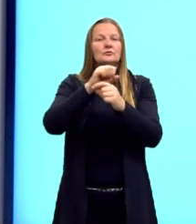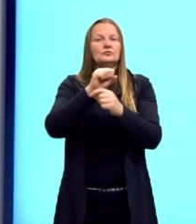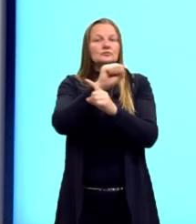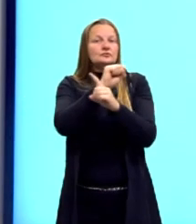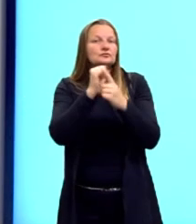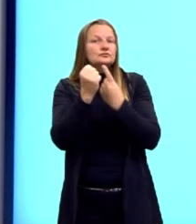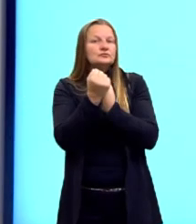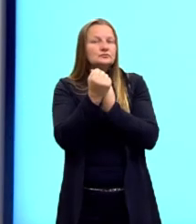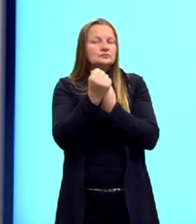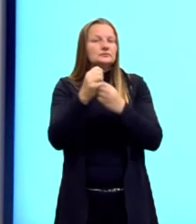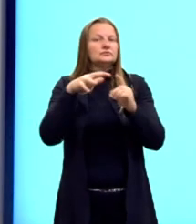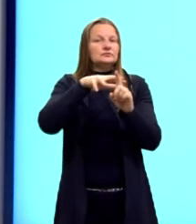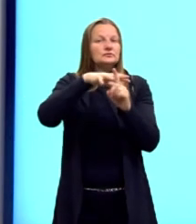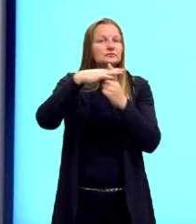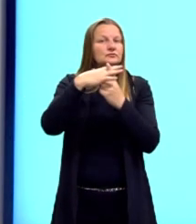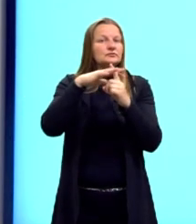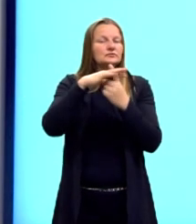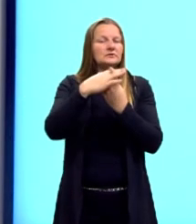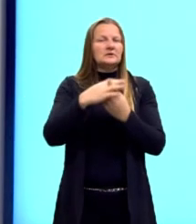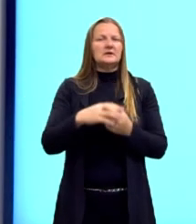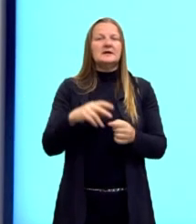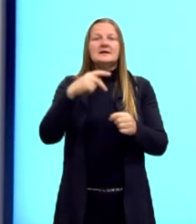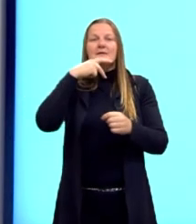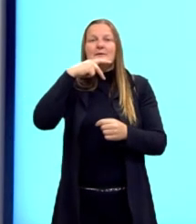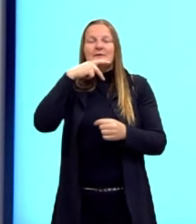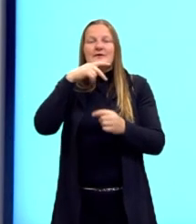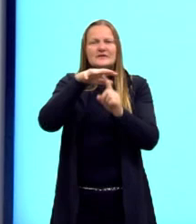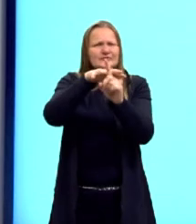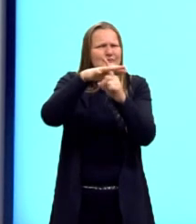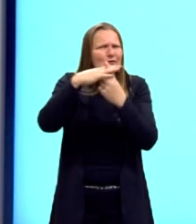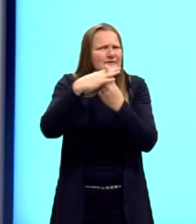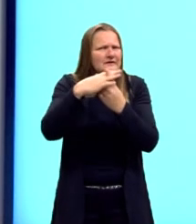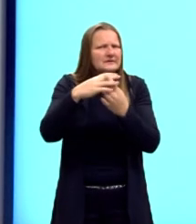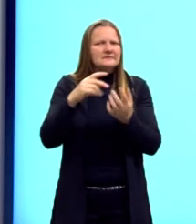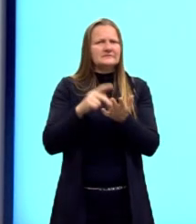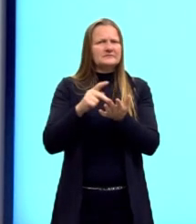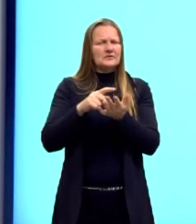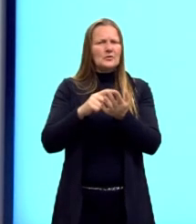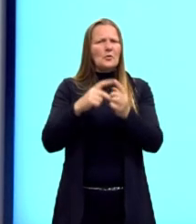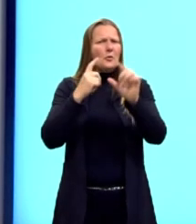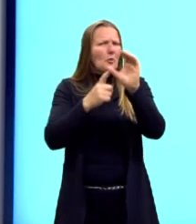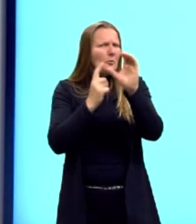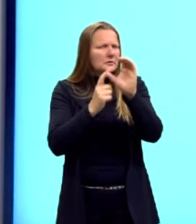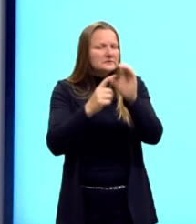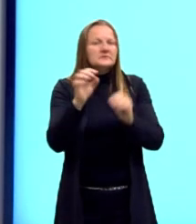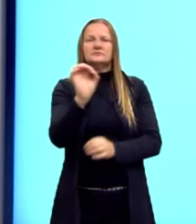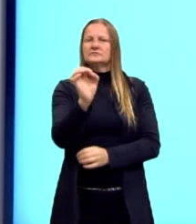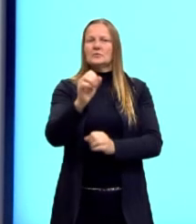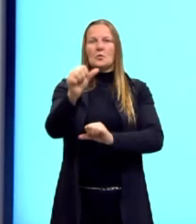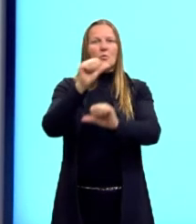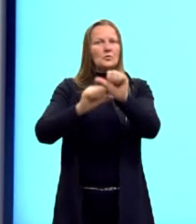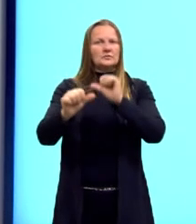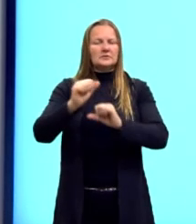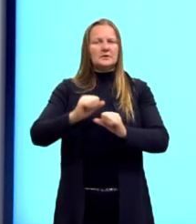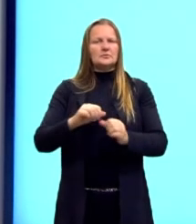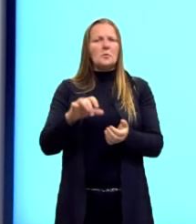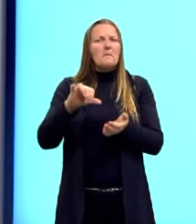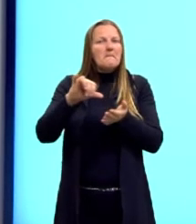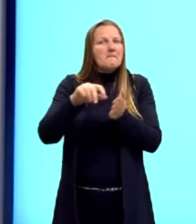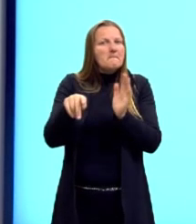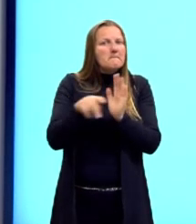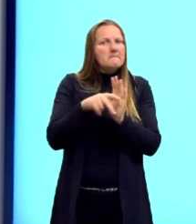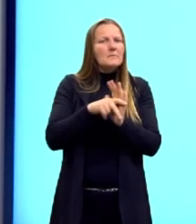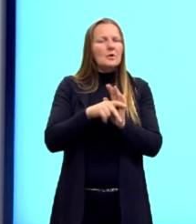Mas é importante a gente ressaltar que esse partido não era socialista, né, não era comunista. Pelo contrário, uma das características dele